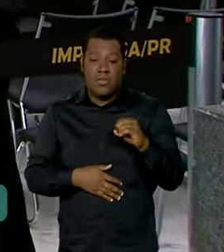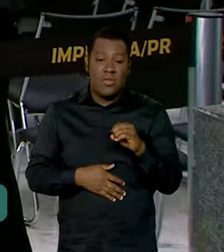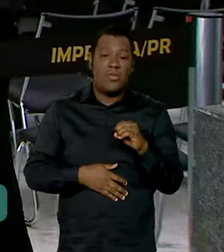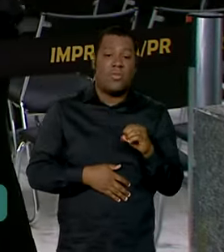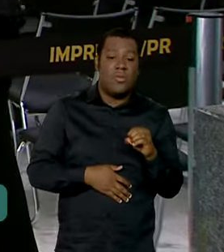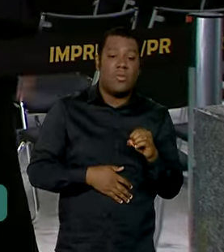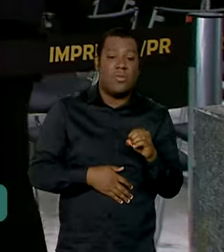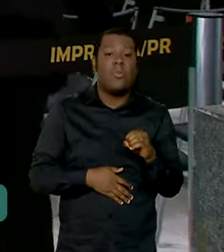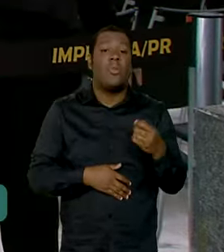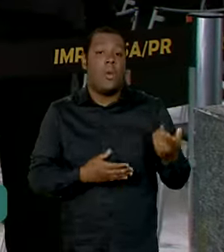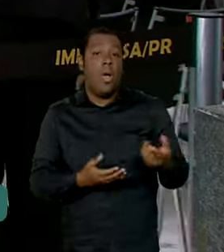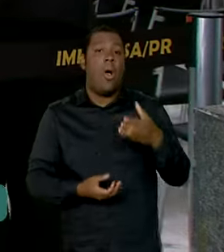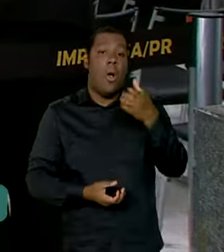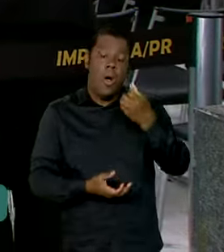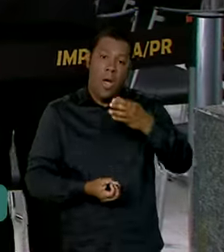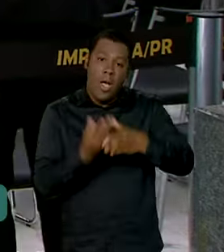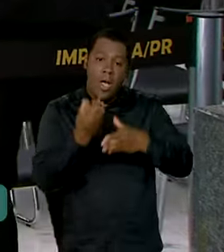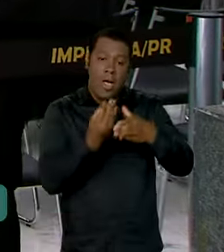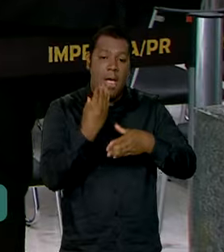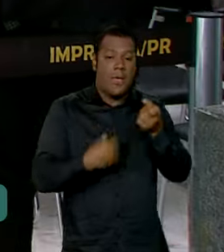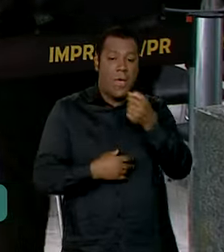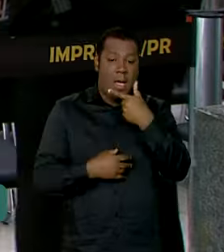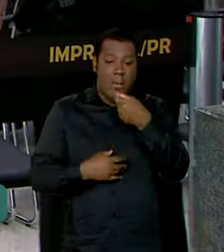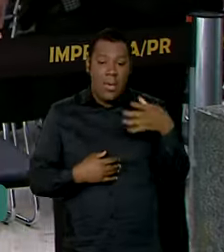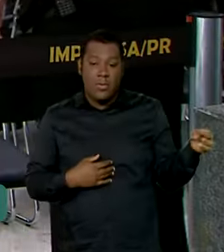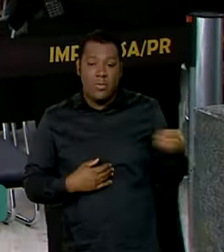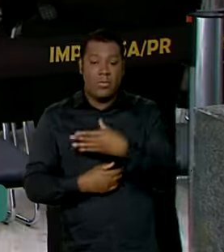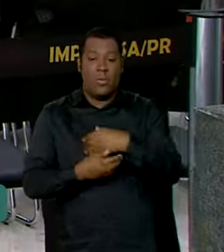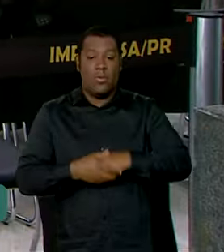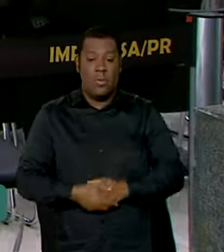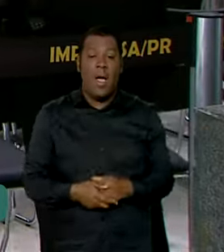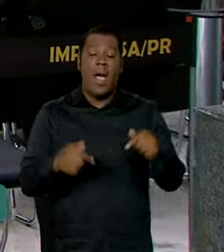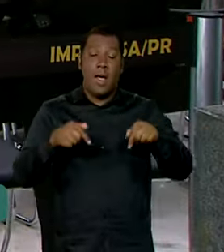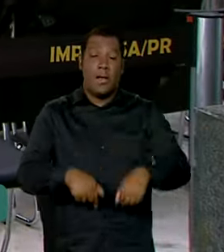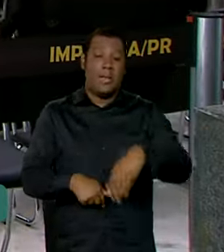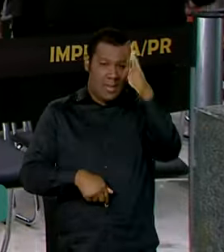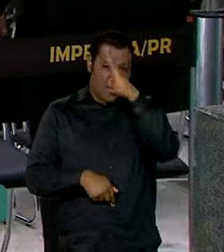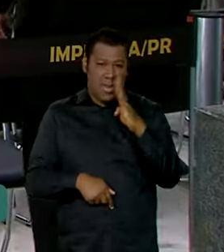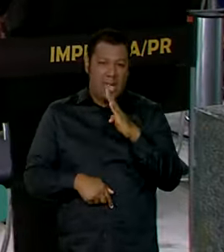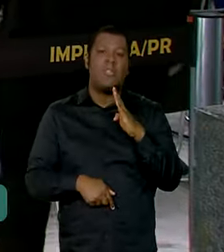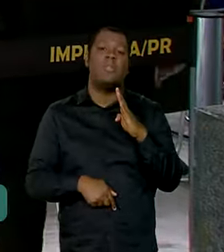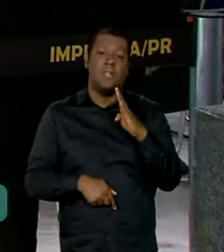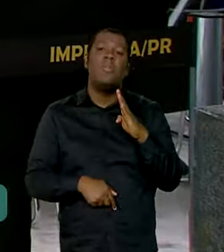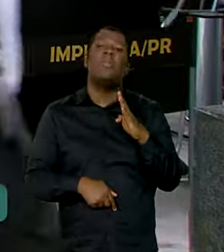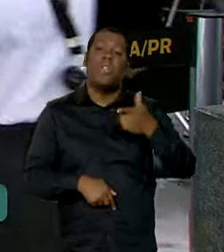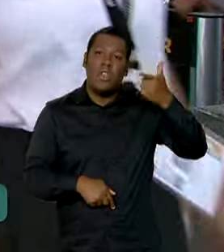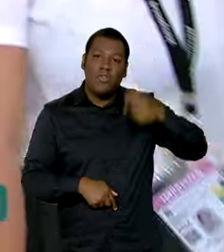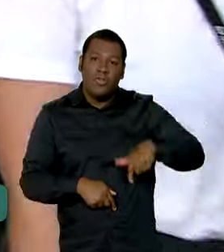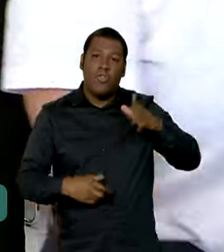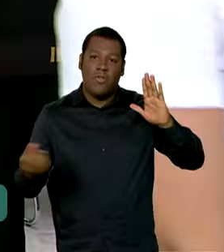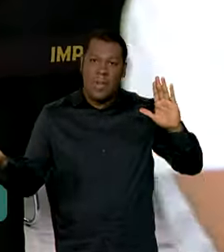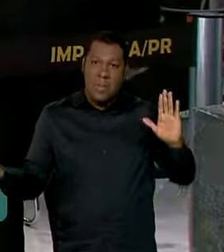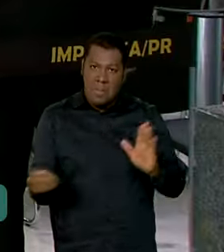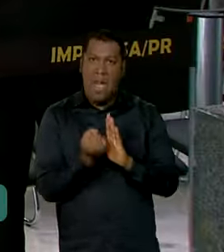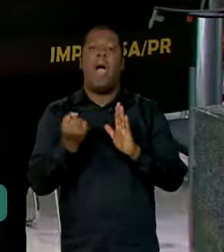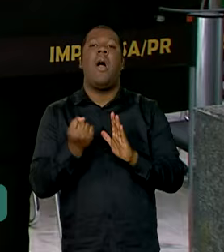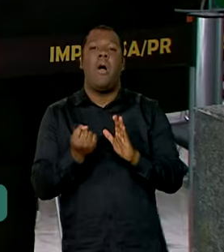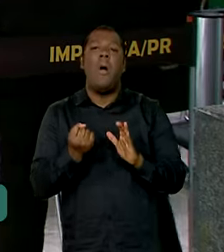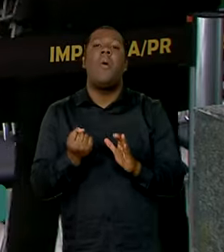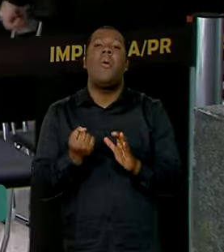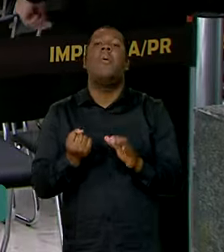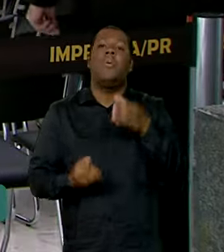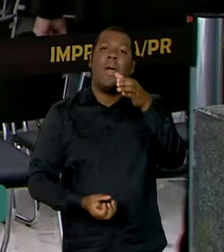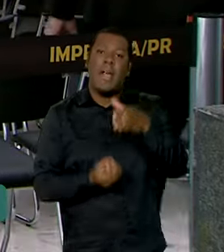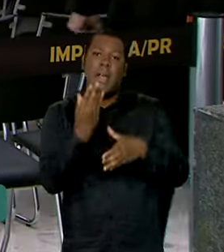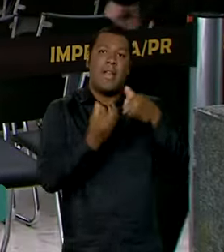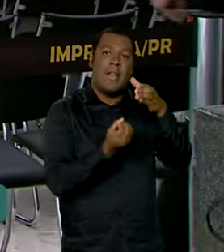do medicamento por ano. A cerimônia marca o retorno do Brasil à produção de insulina depois de anos importando